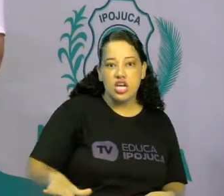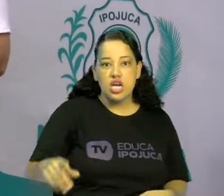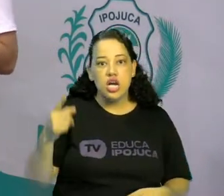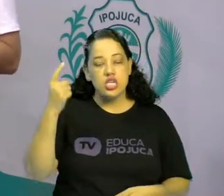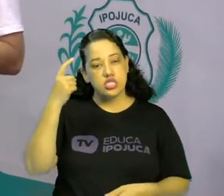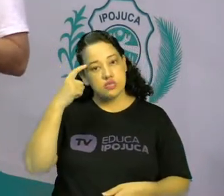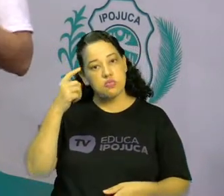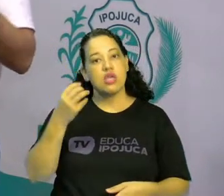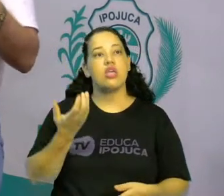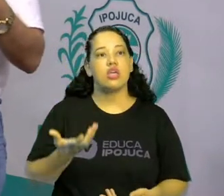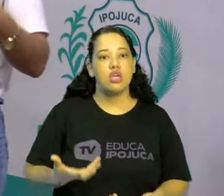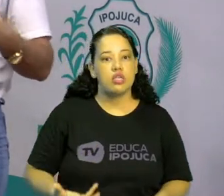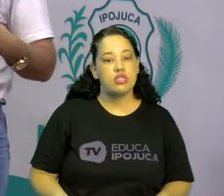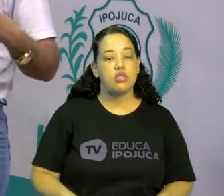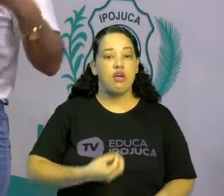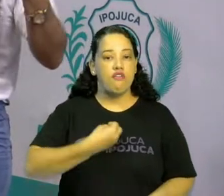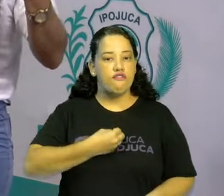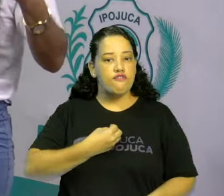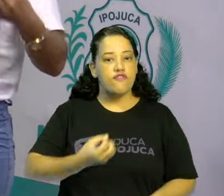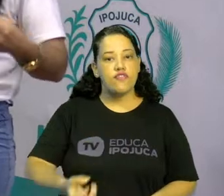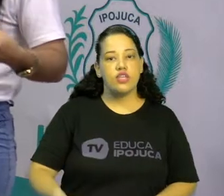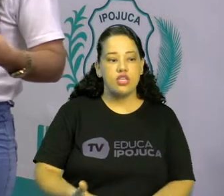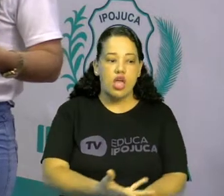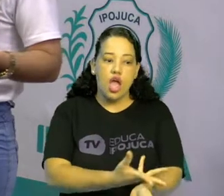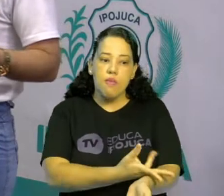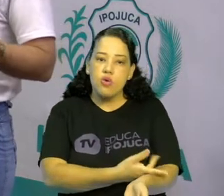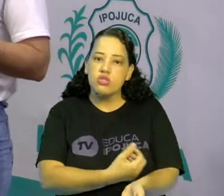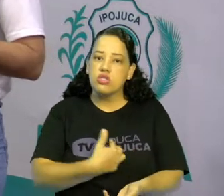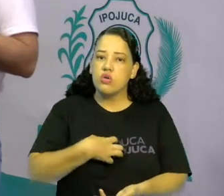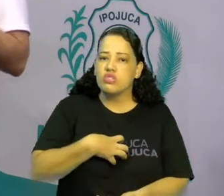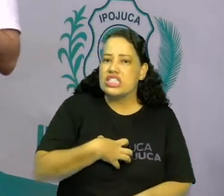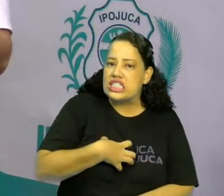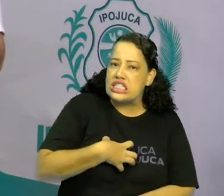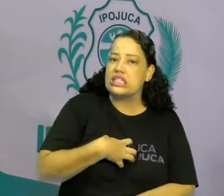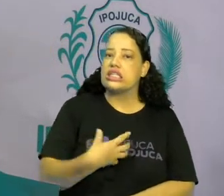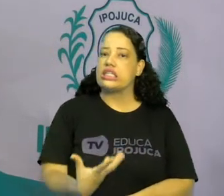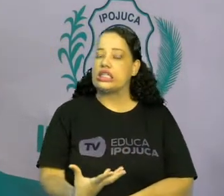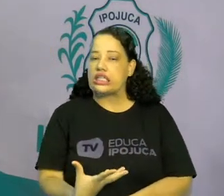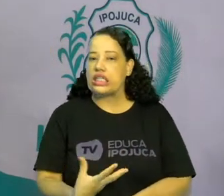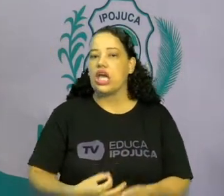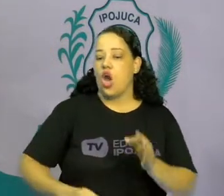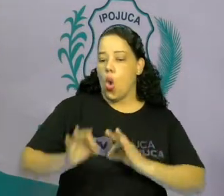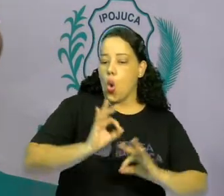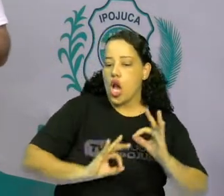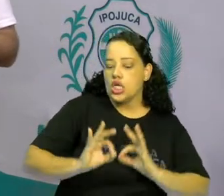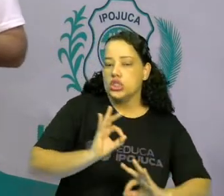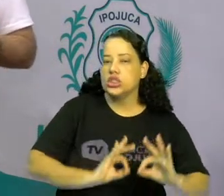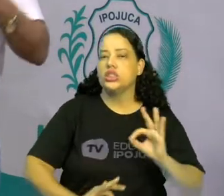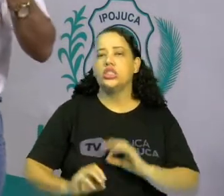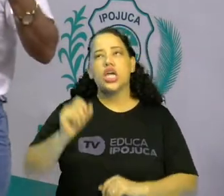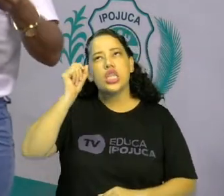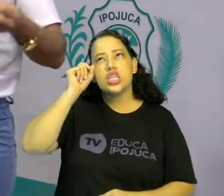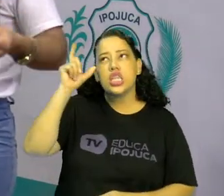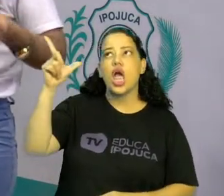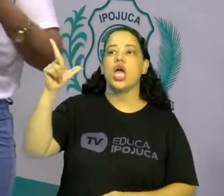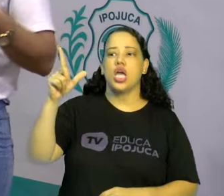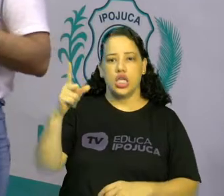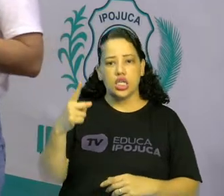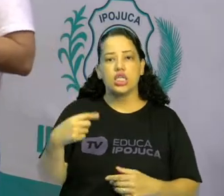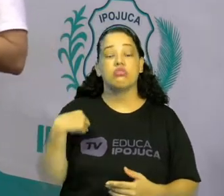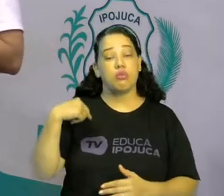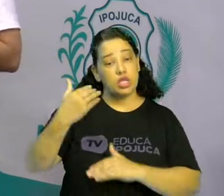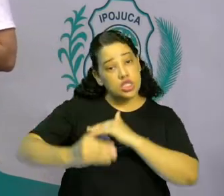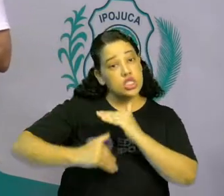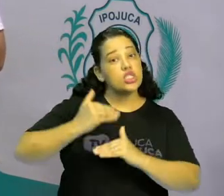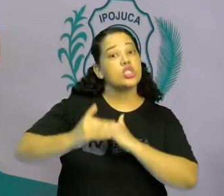suas emoções, criam autonomia, suas ideias e também desenvolve